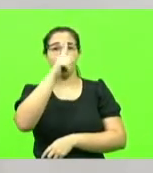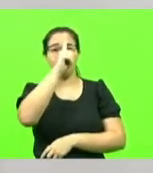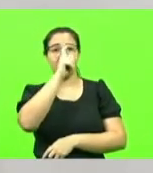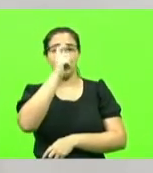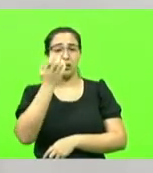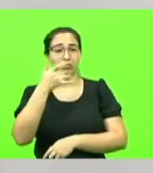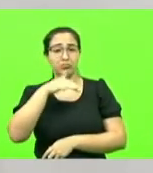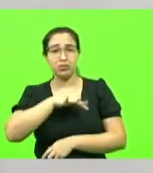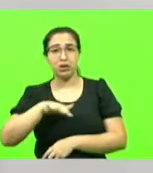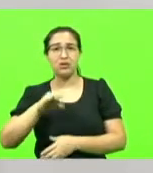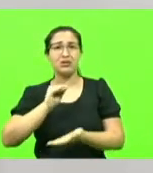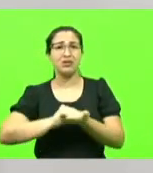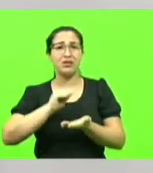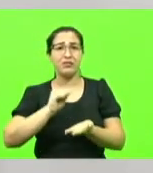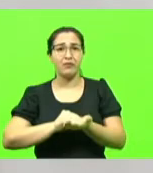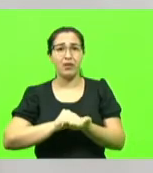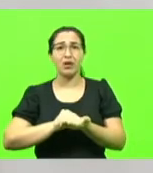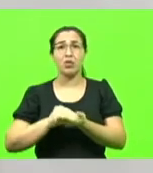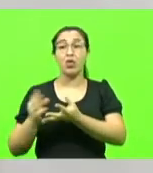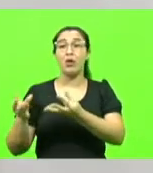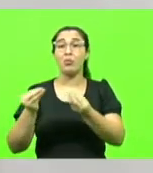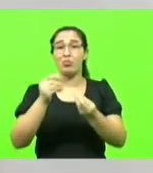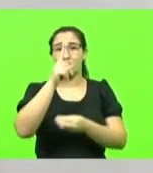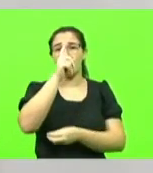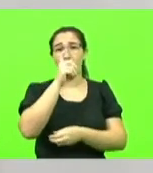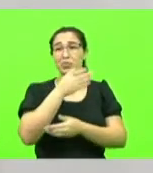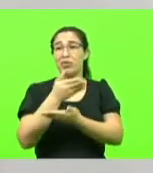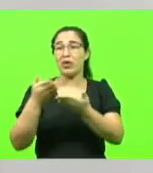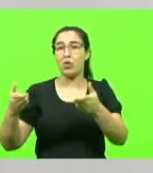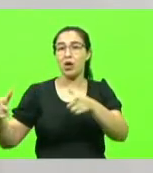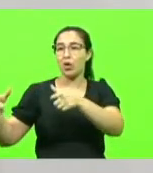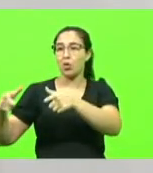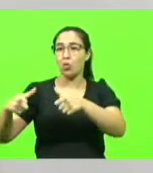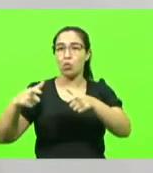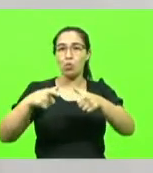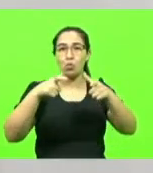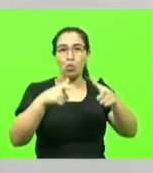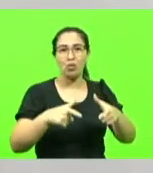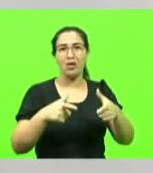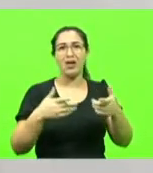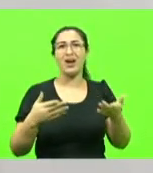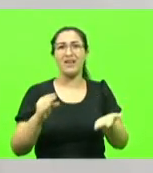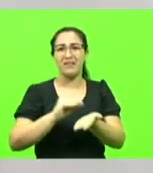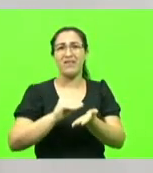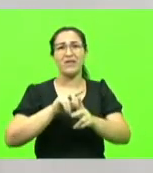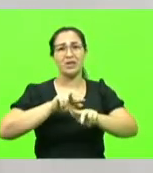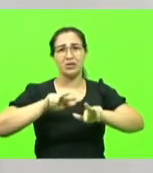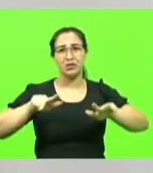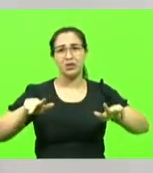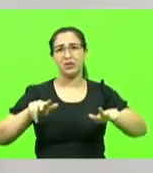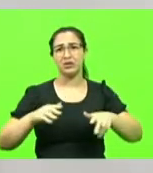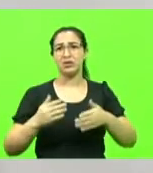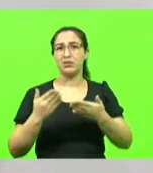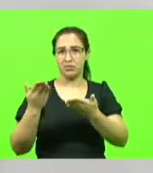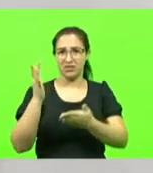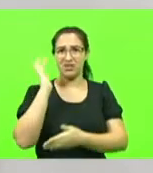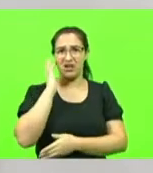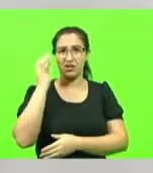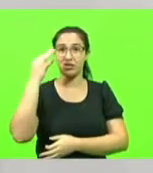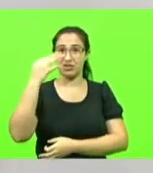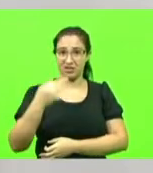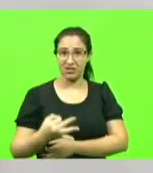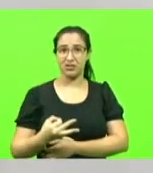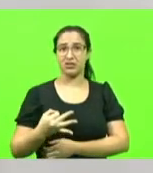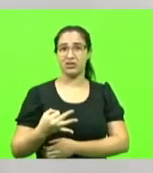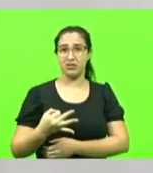hospitais pelo nosso estado. Para estes que acham correto essa forma de divisão do pacto federativo do bolo tributário,